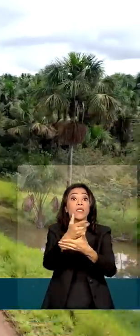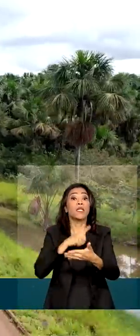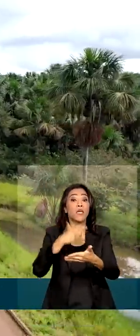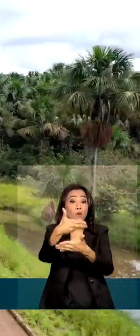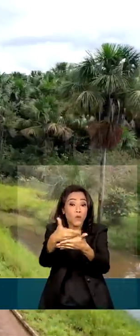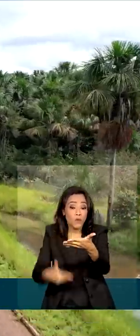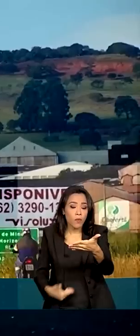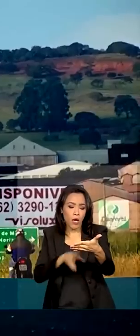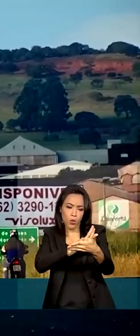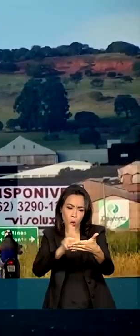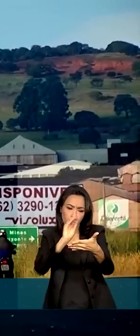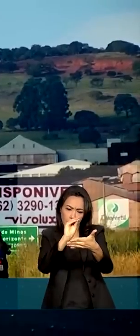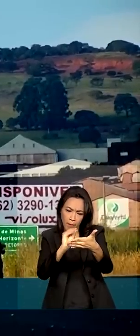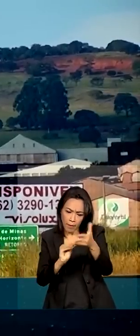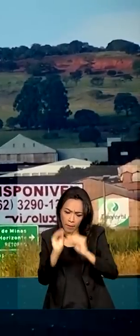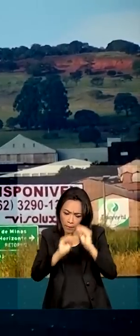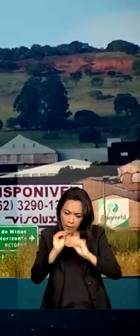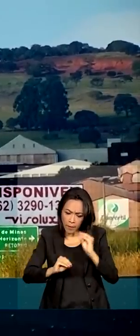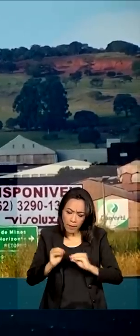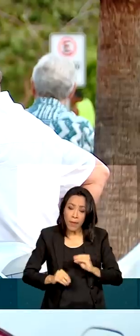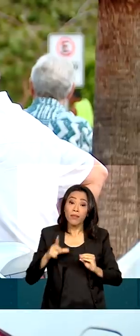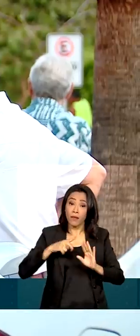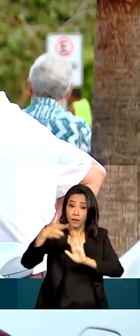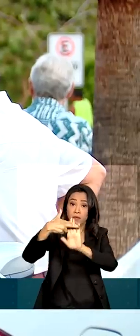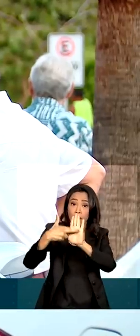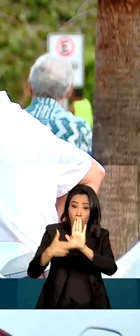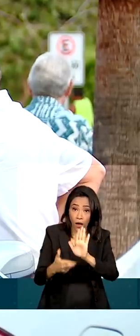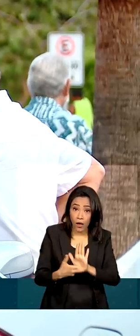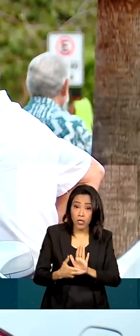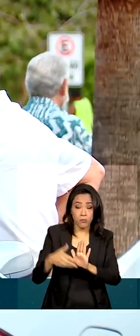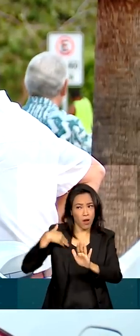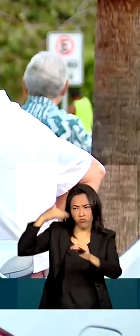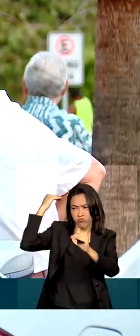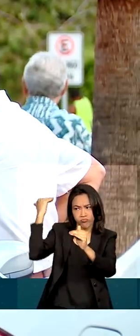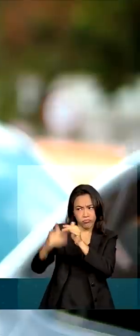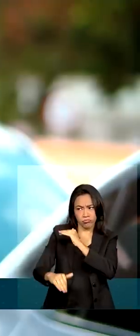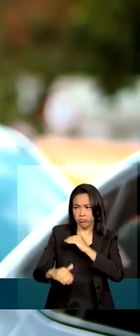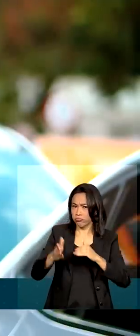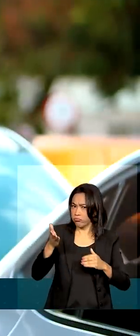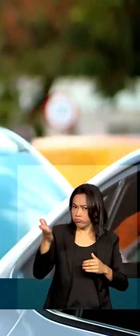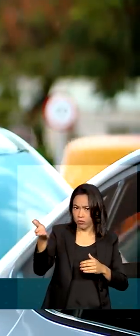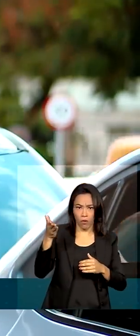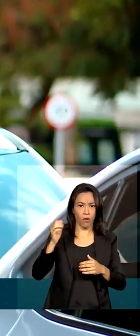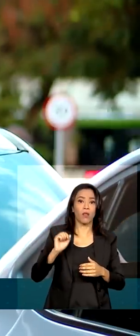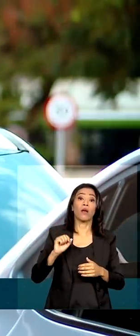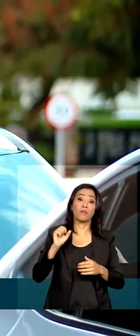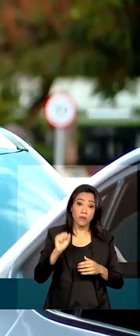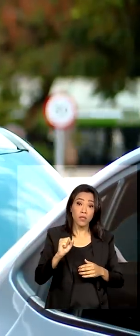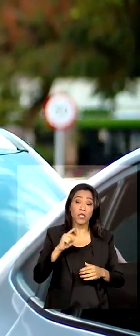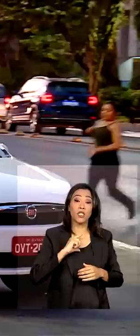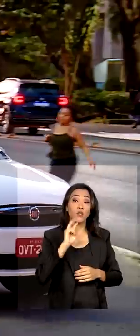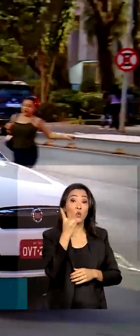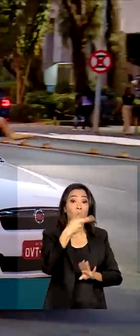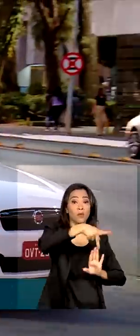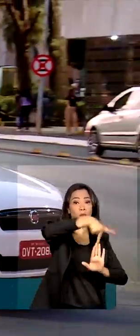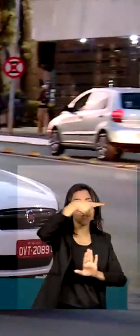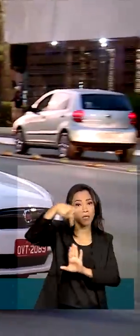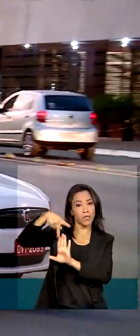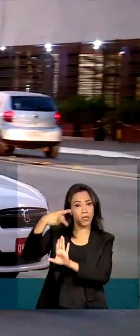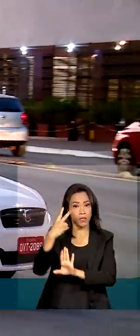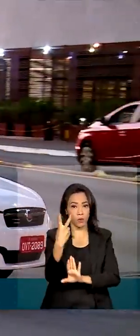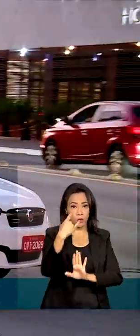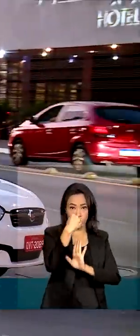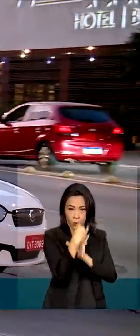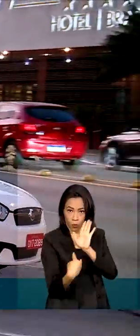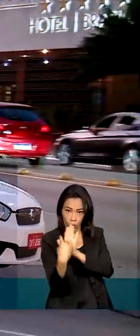formulário. As regras para contestar o indeferimento desses benefícios foram publicadas em duas portarias da pasta, no